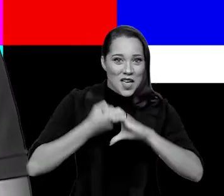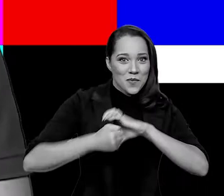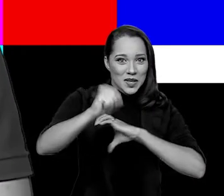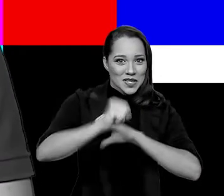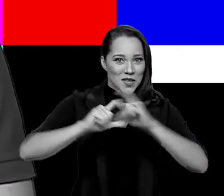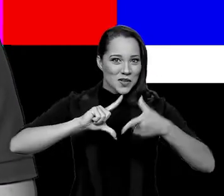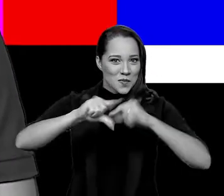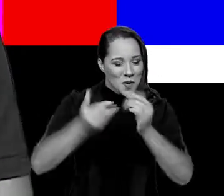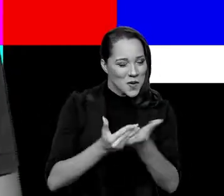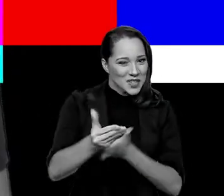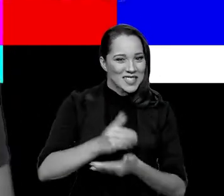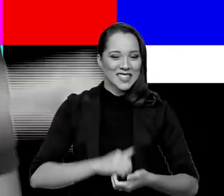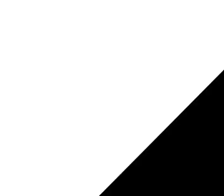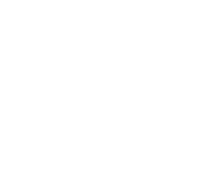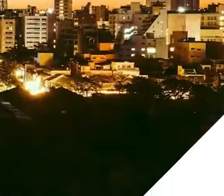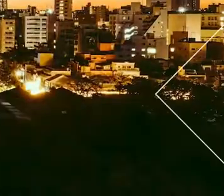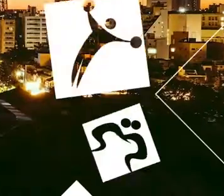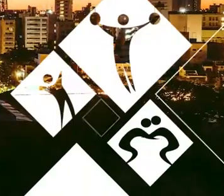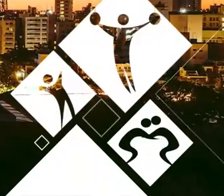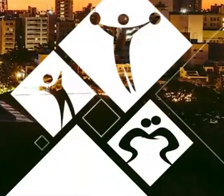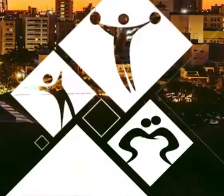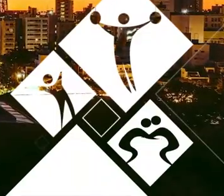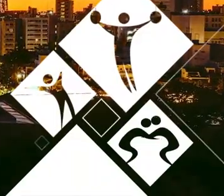1, EBC em Tóquio, valendo!